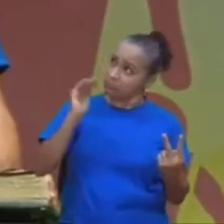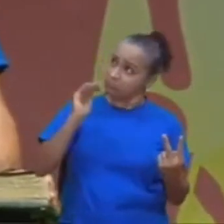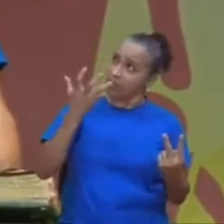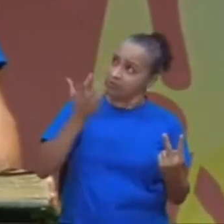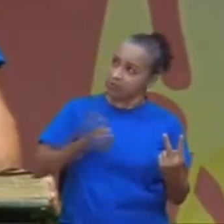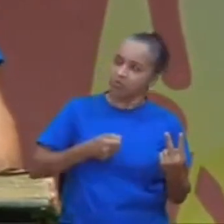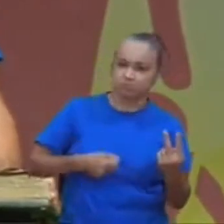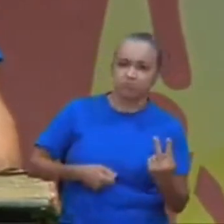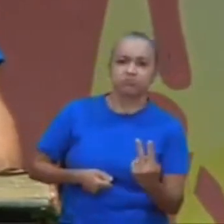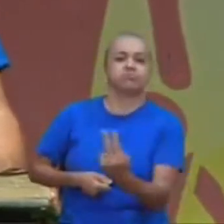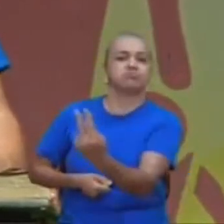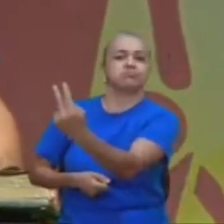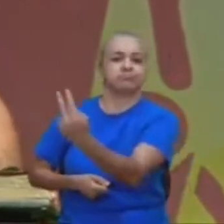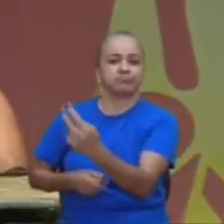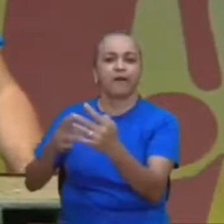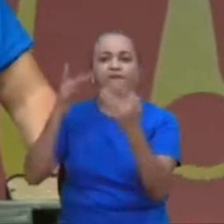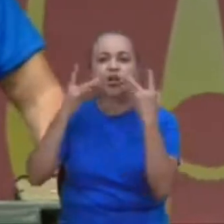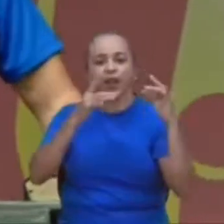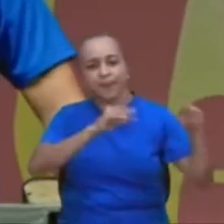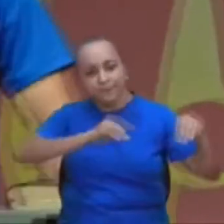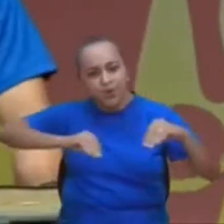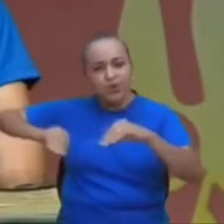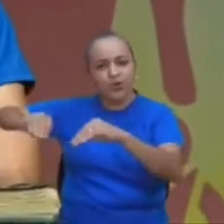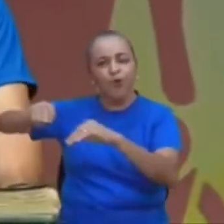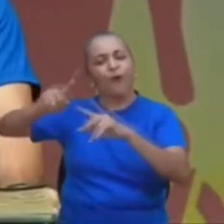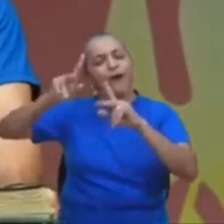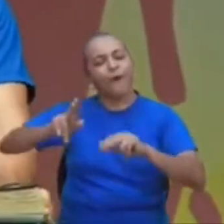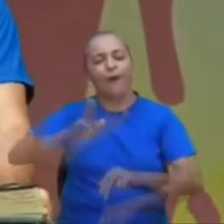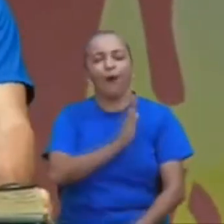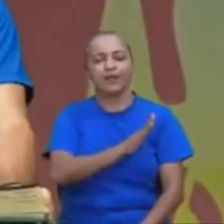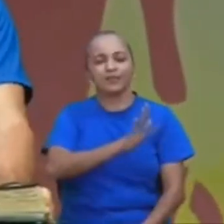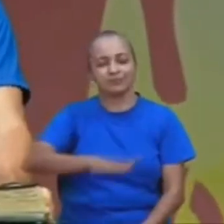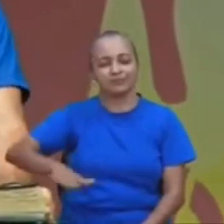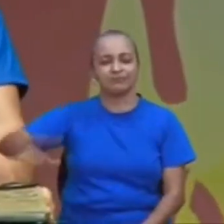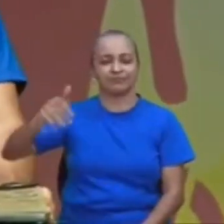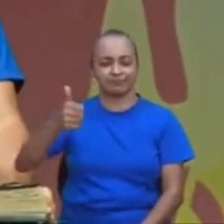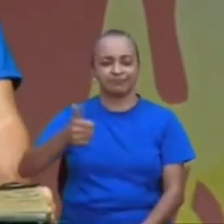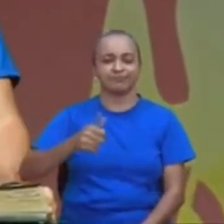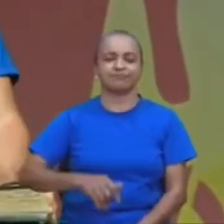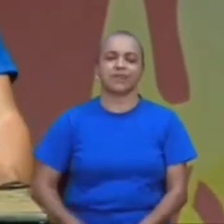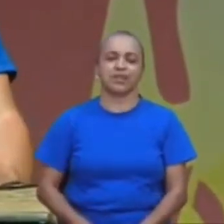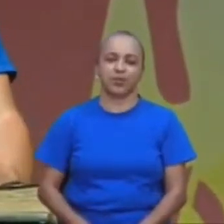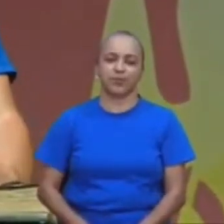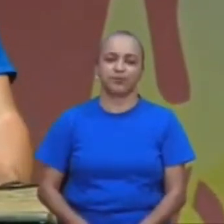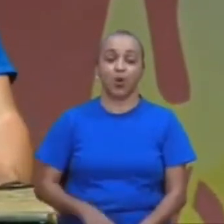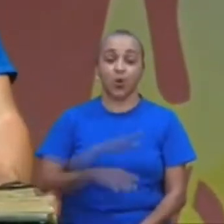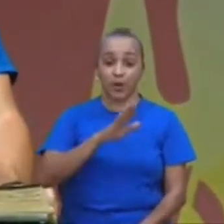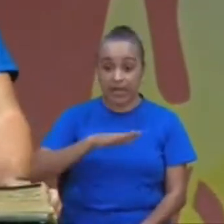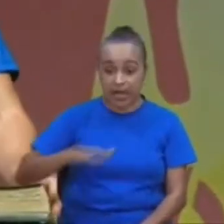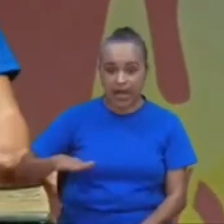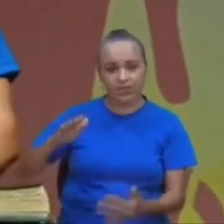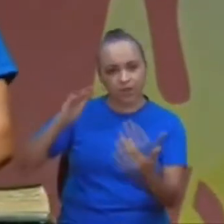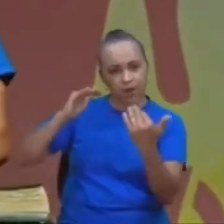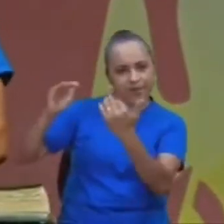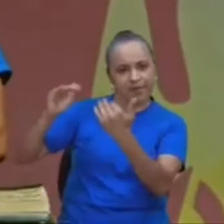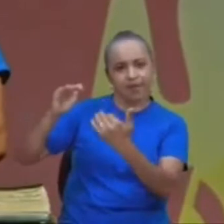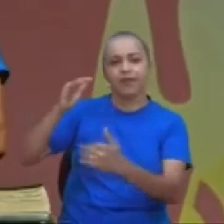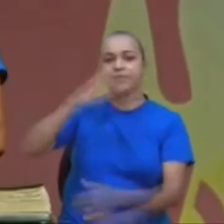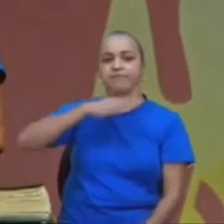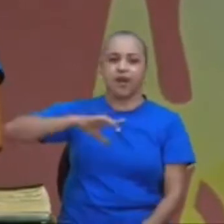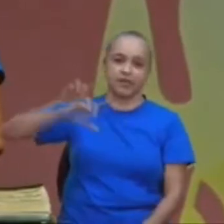eles vão, faz a vontade de Deus, isso é um coração de criança, o coração de criança, a vontade do pai, e,